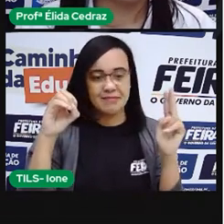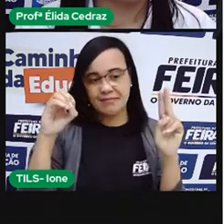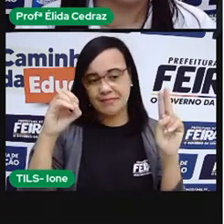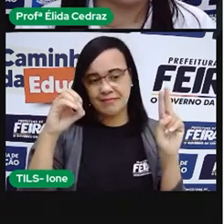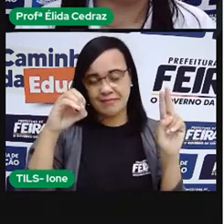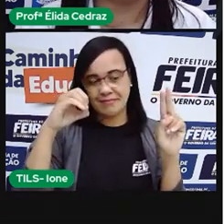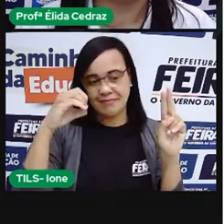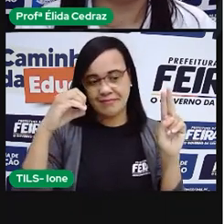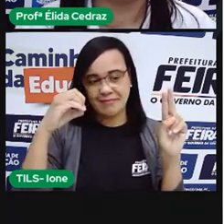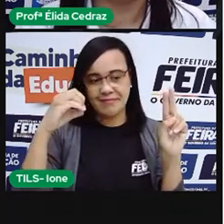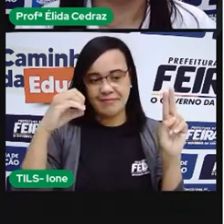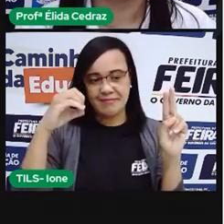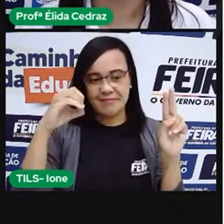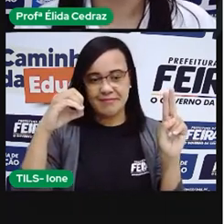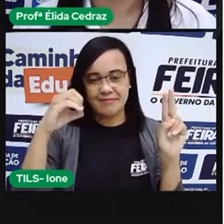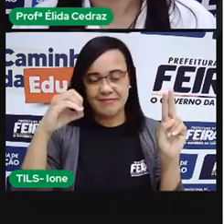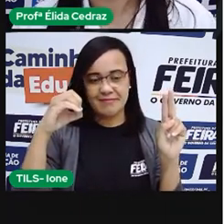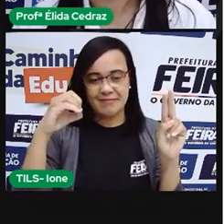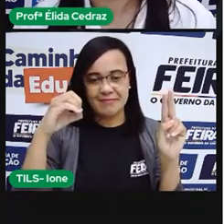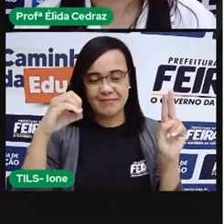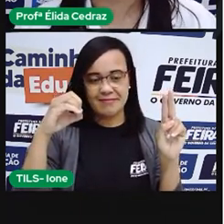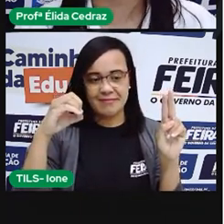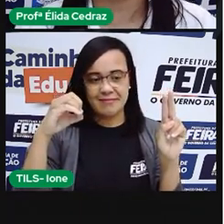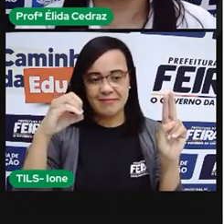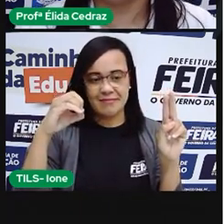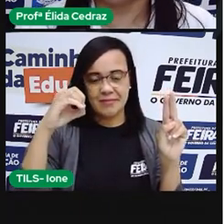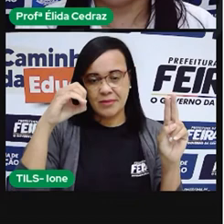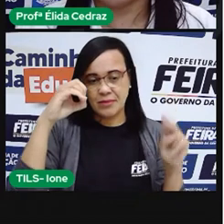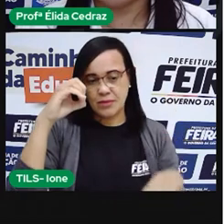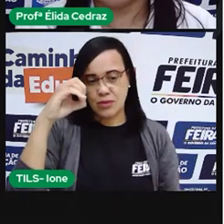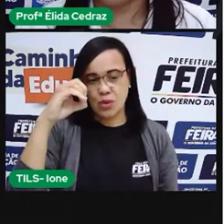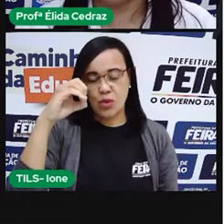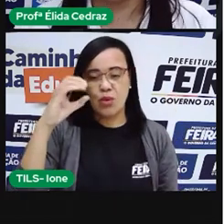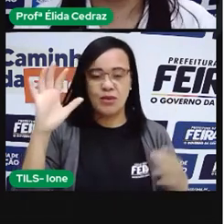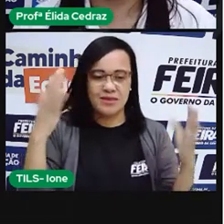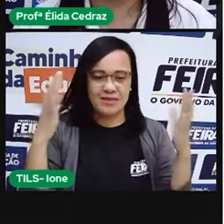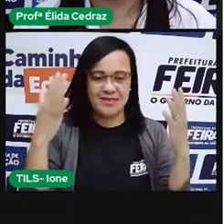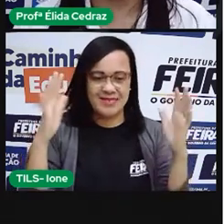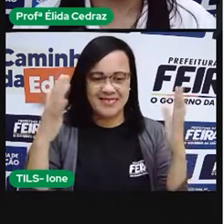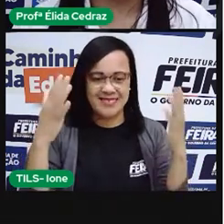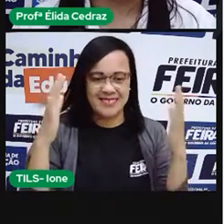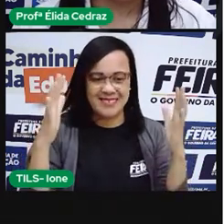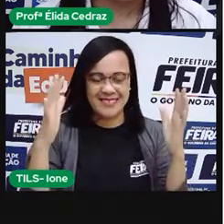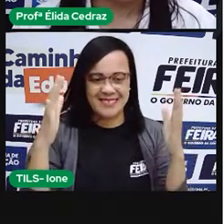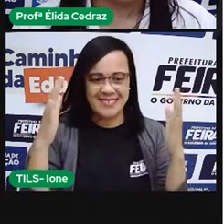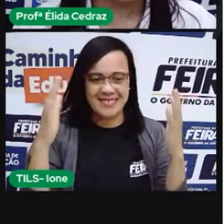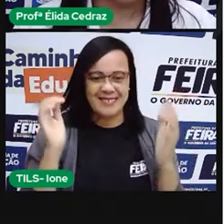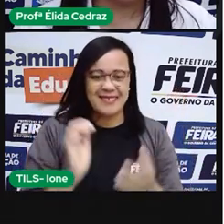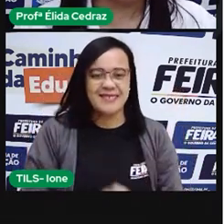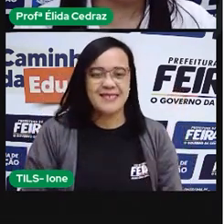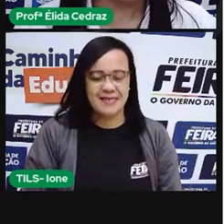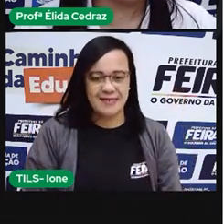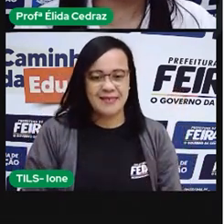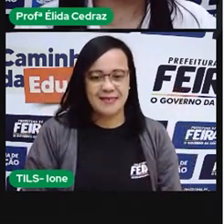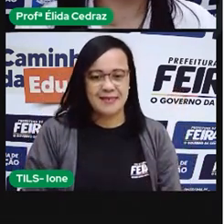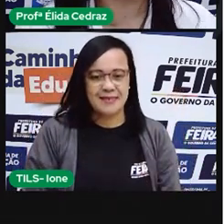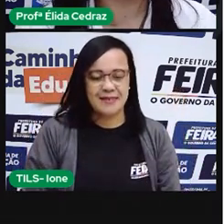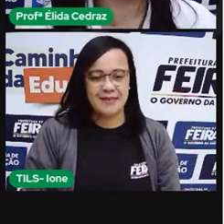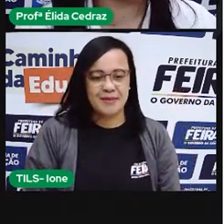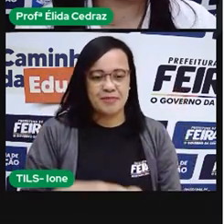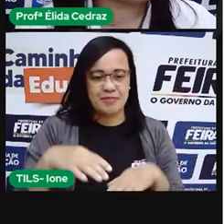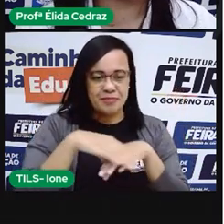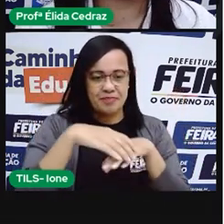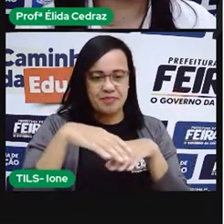Sossegado. Letra O. Próxima palavra.